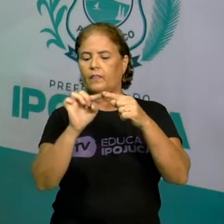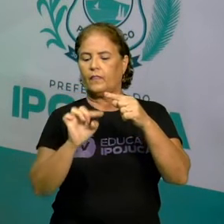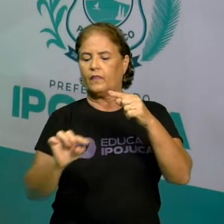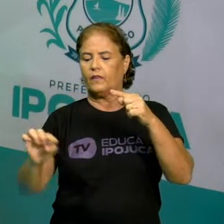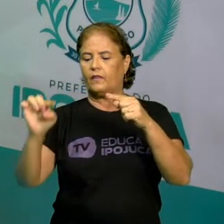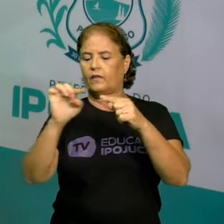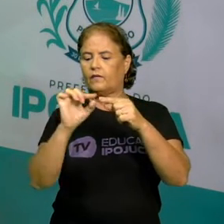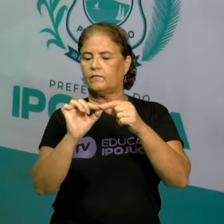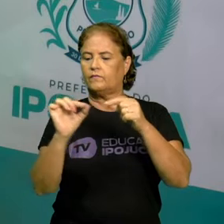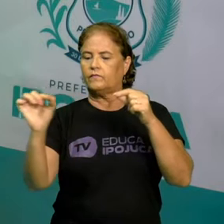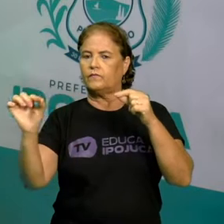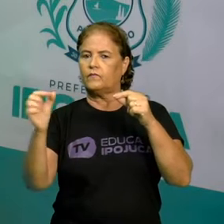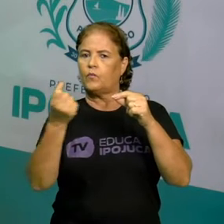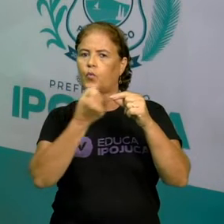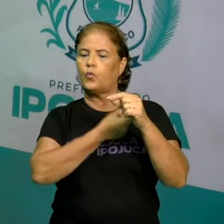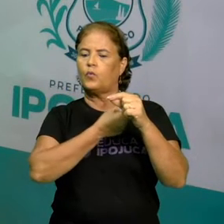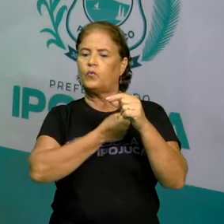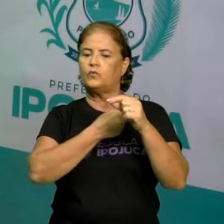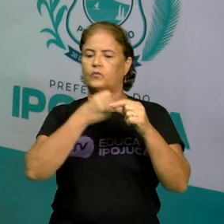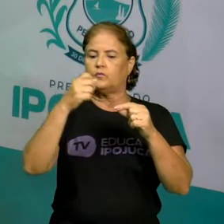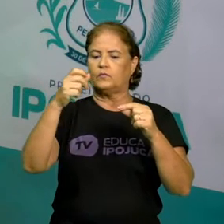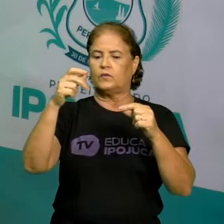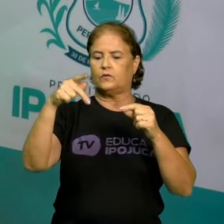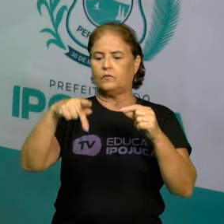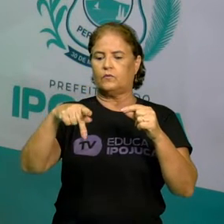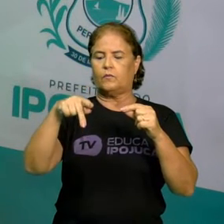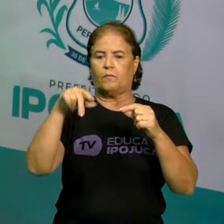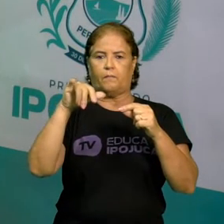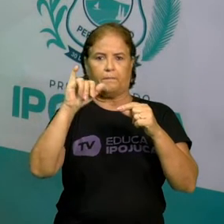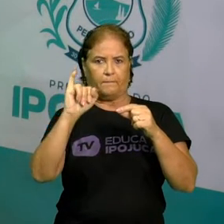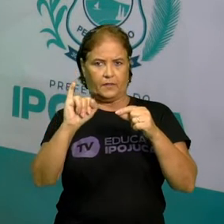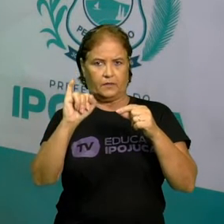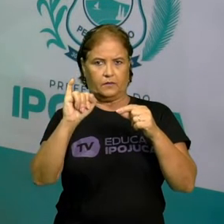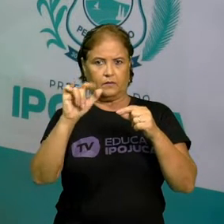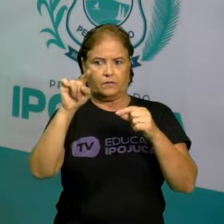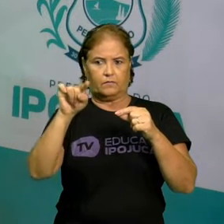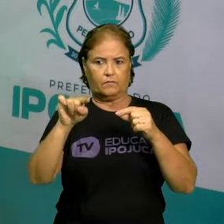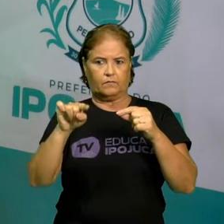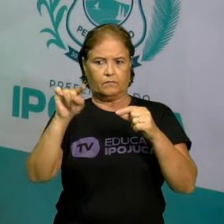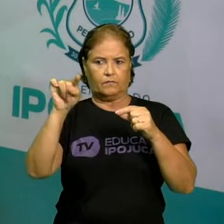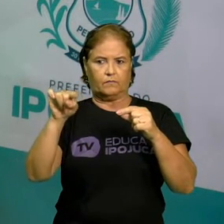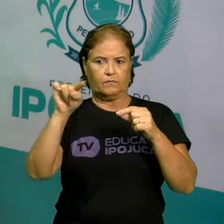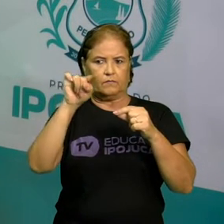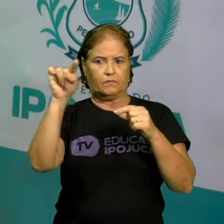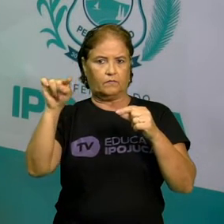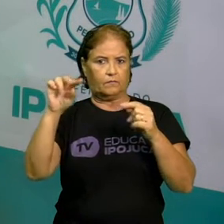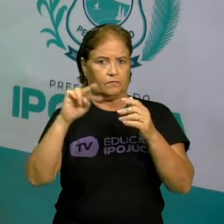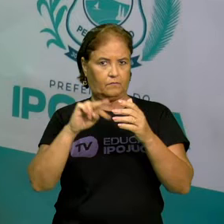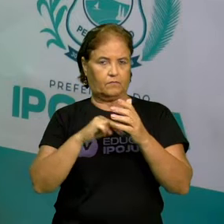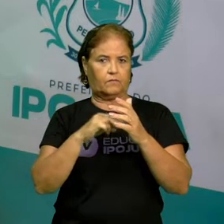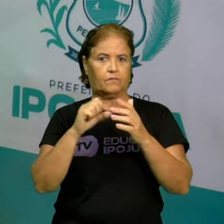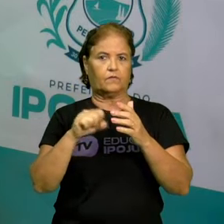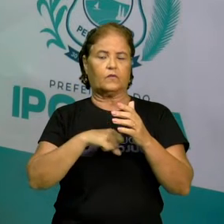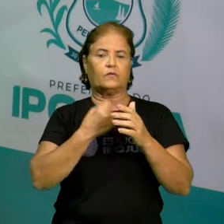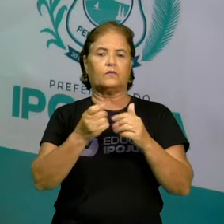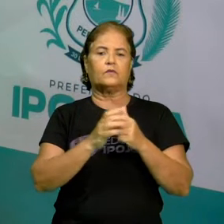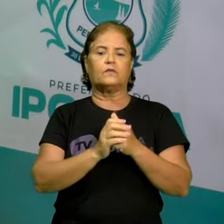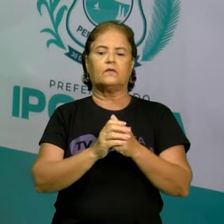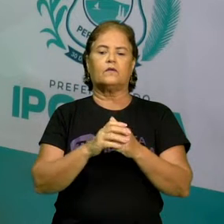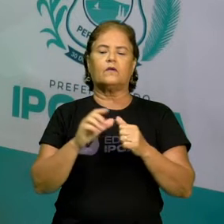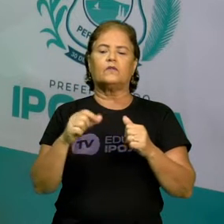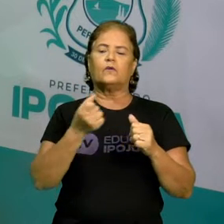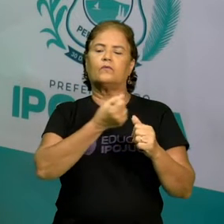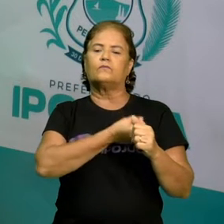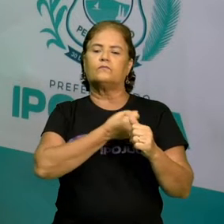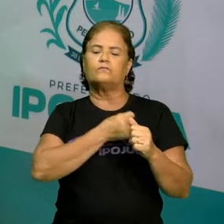número pi. Então pi é 3,14 de forma infinita. Isso vai funcionar para